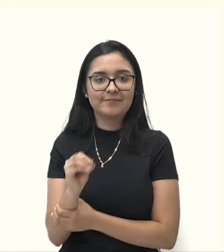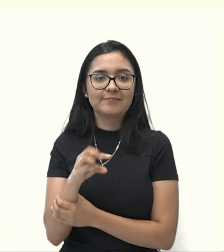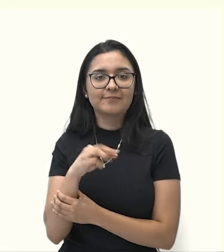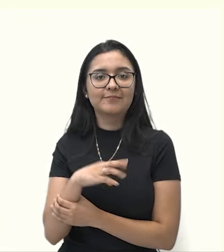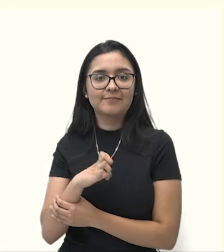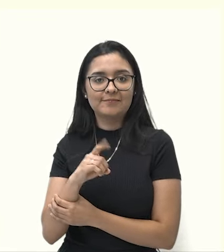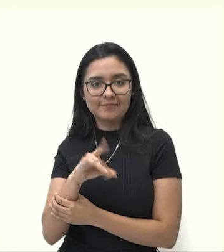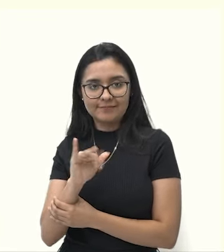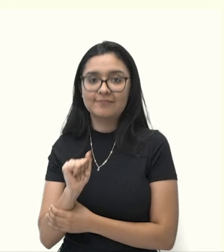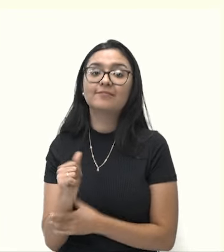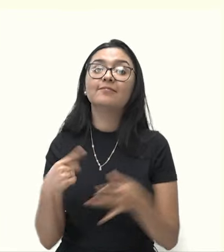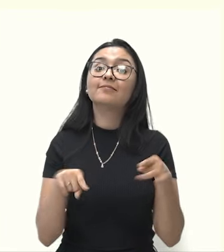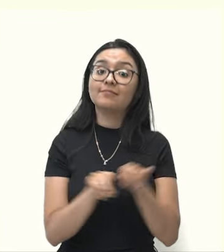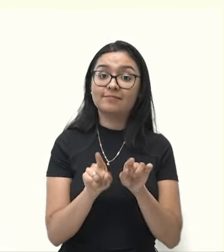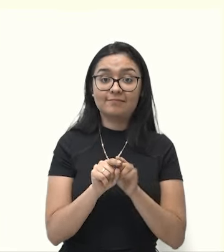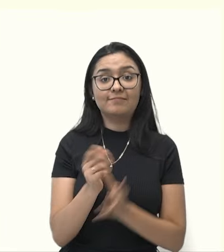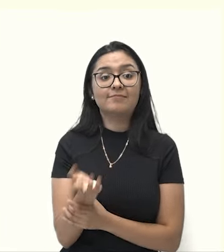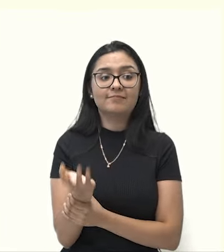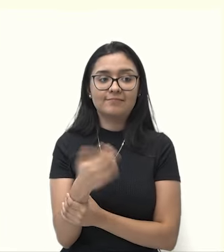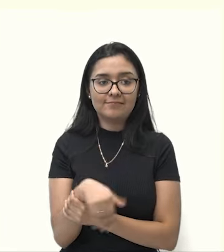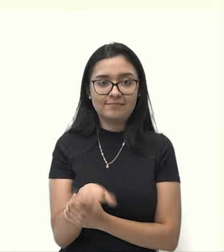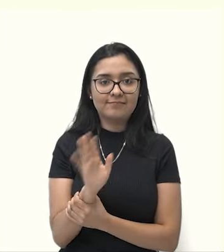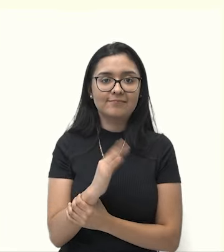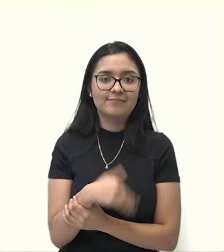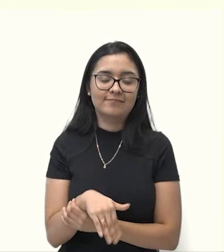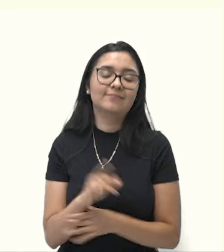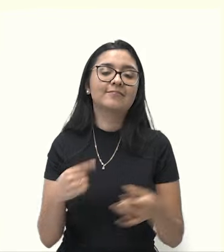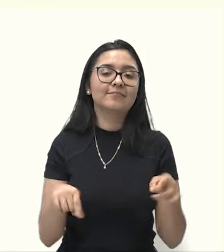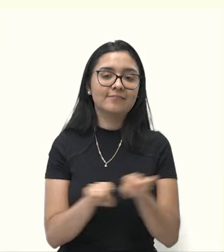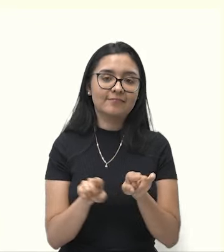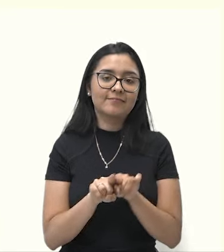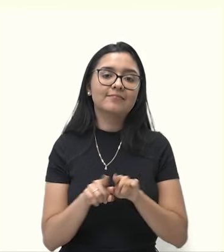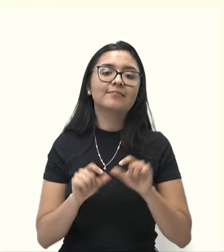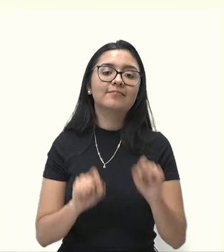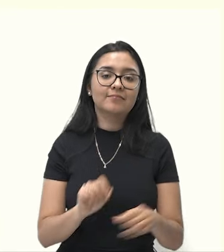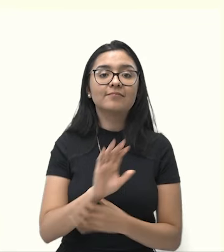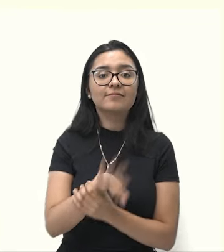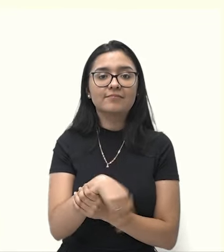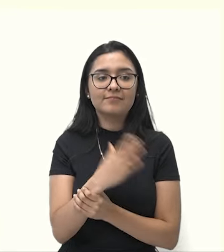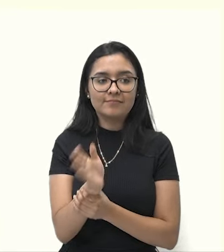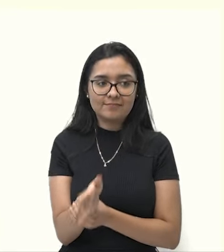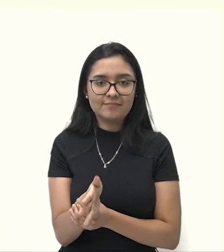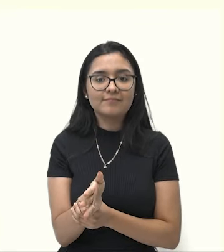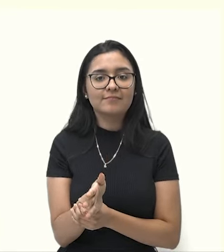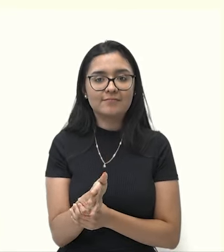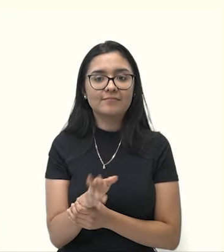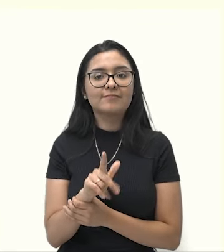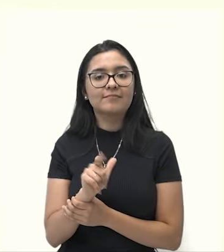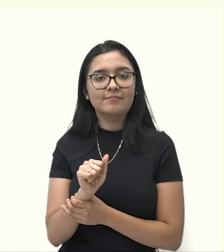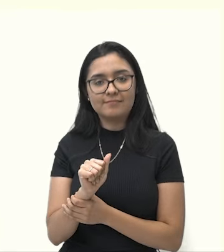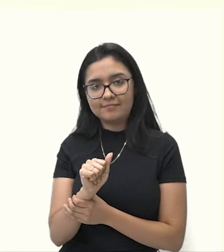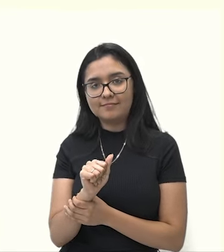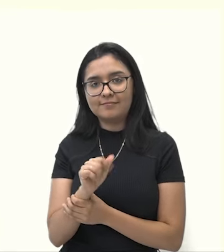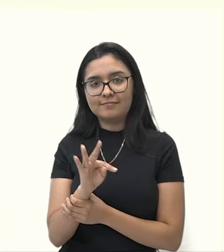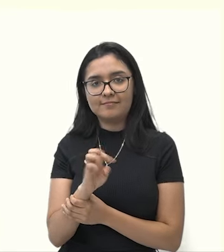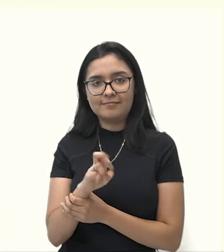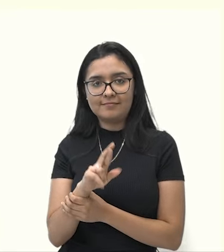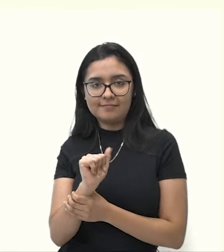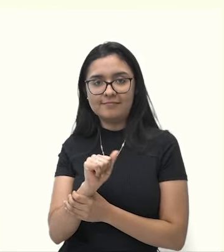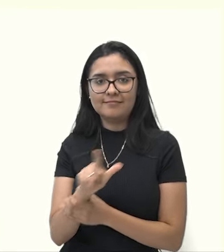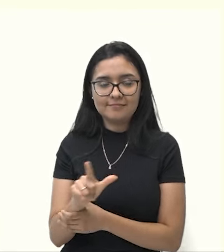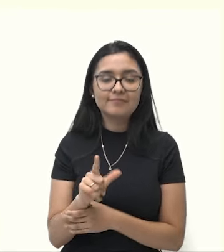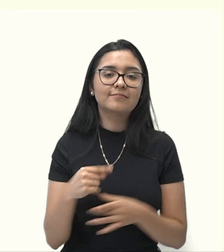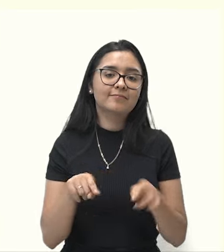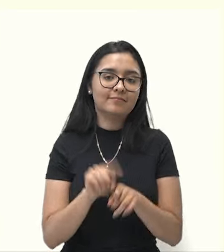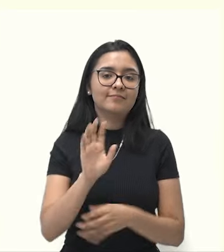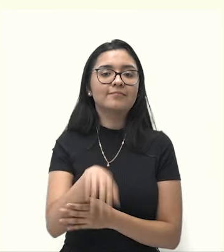você gira a mão para o lado de dentro. E quando você gira a rotação lateral, quando você gira a